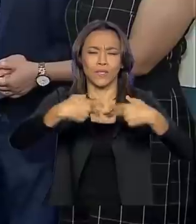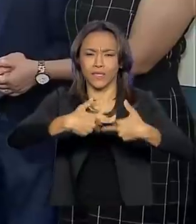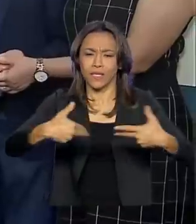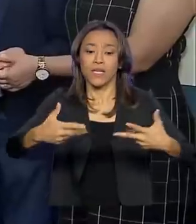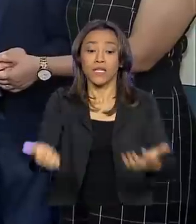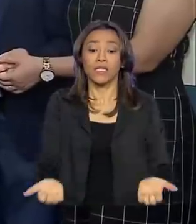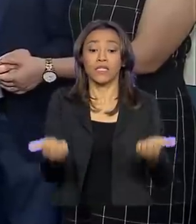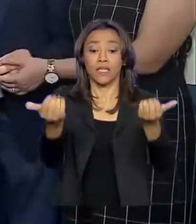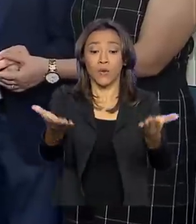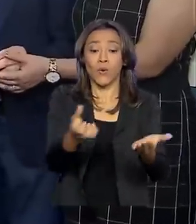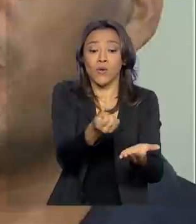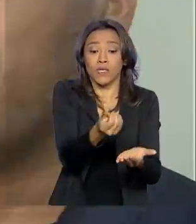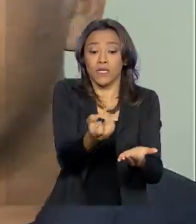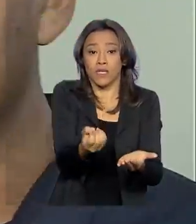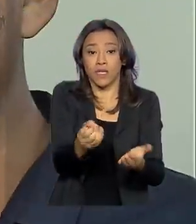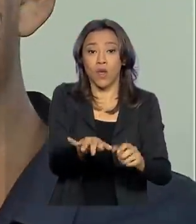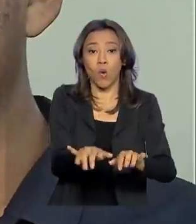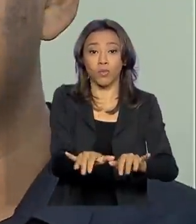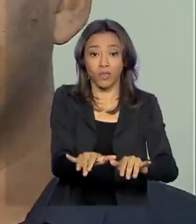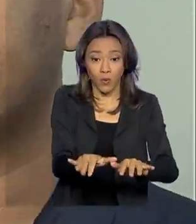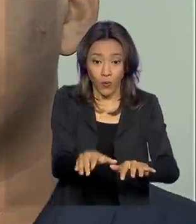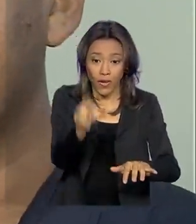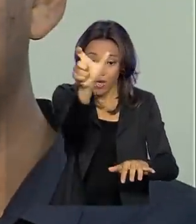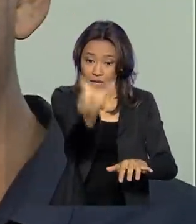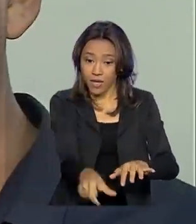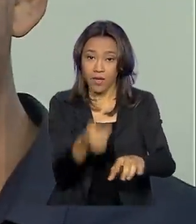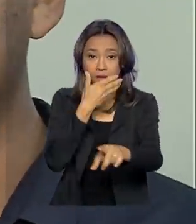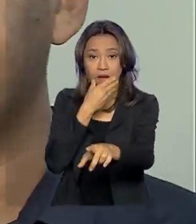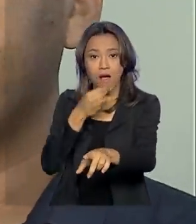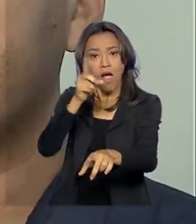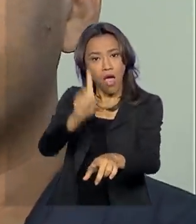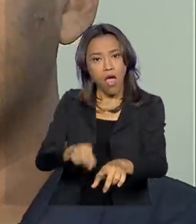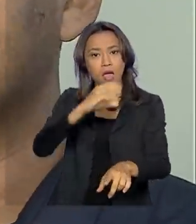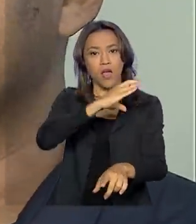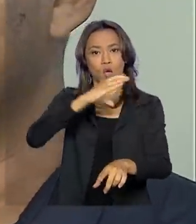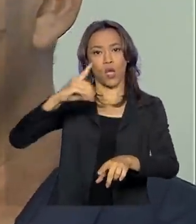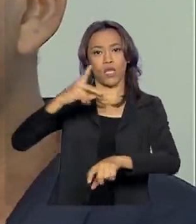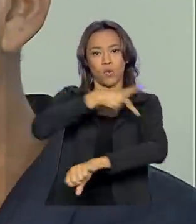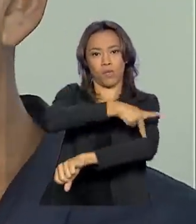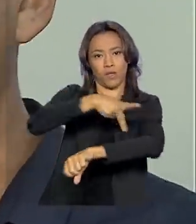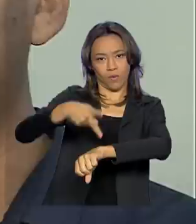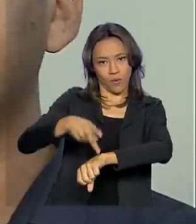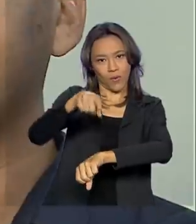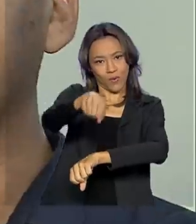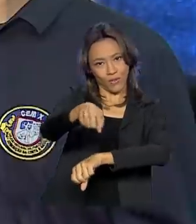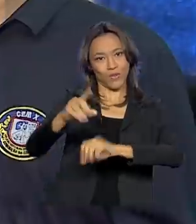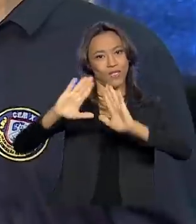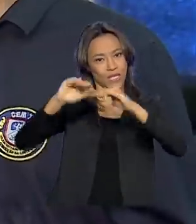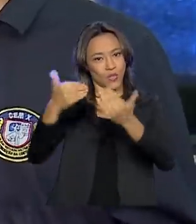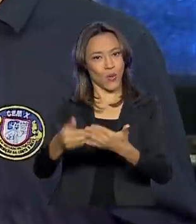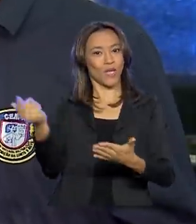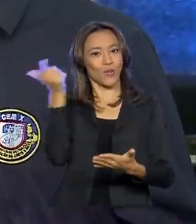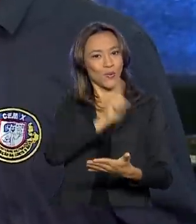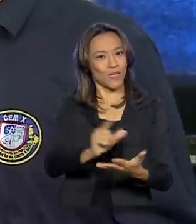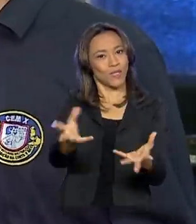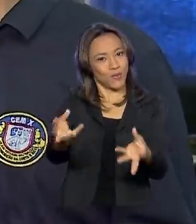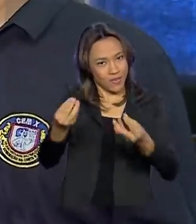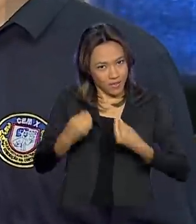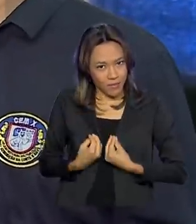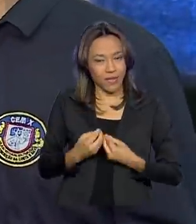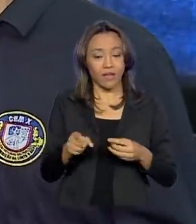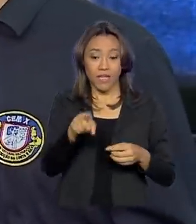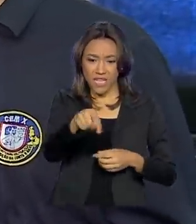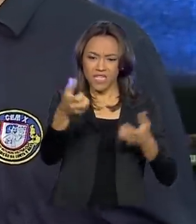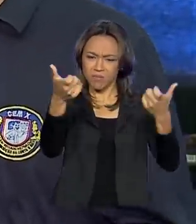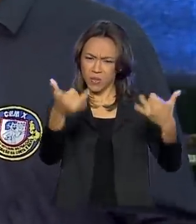em seis escolas da região. Ângelo é coordenador pedagógico de uma das escolas beneficiadas e conta que a unidade